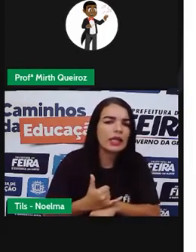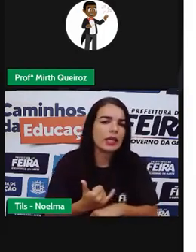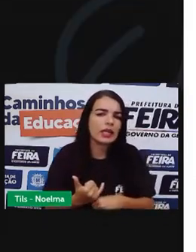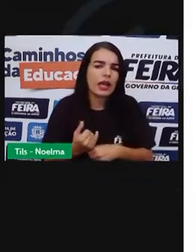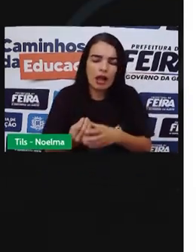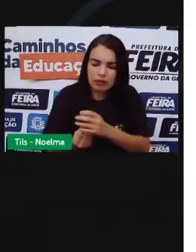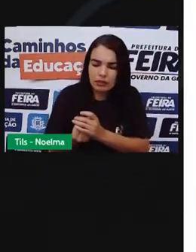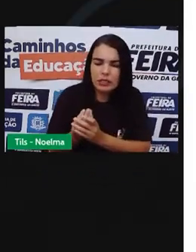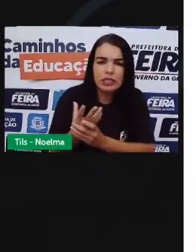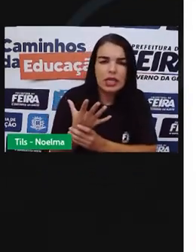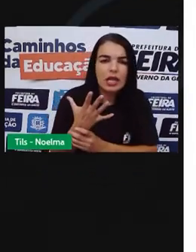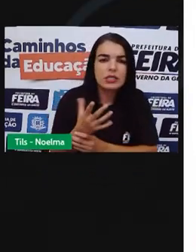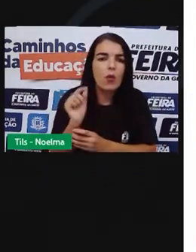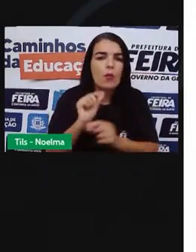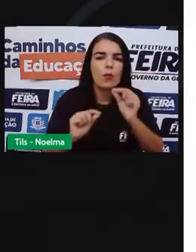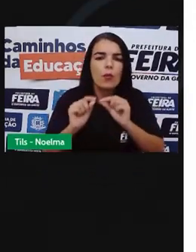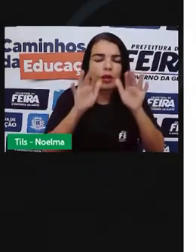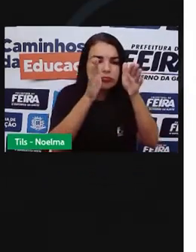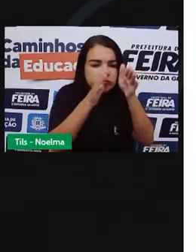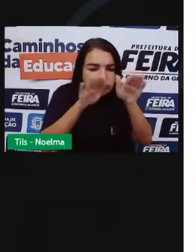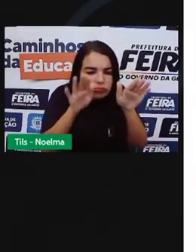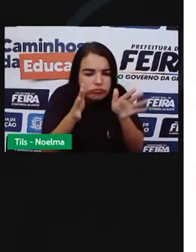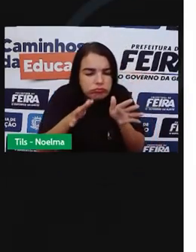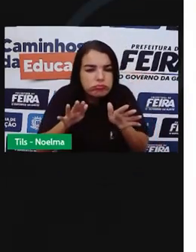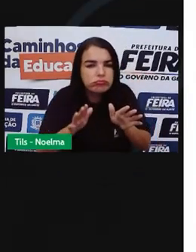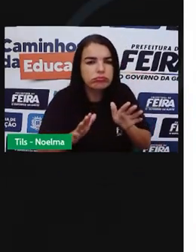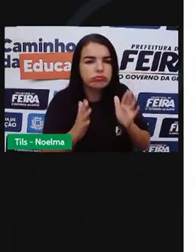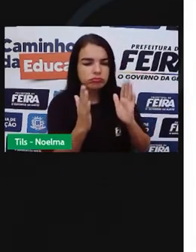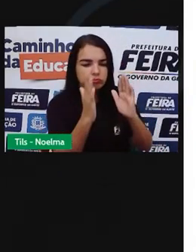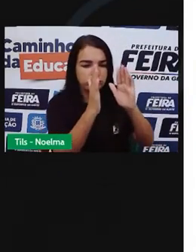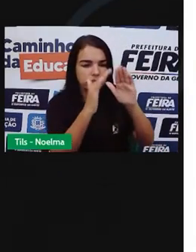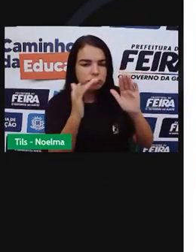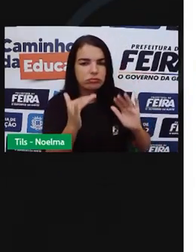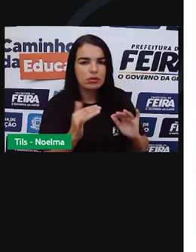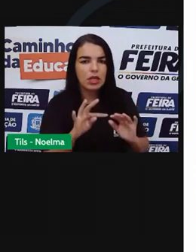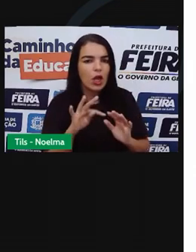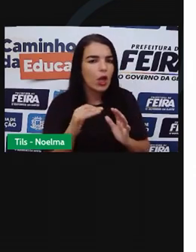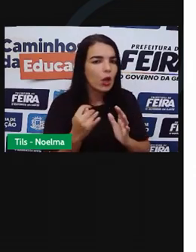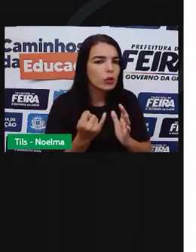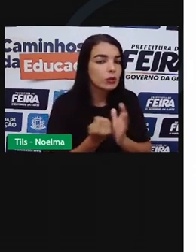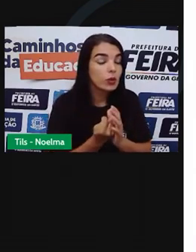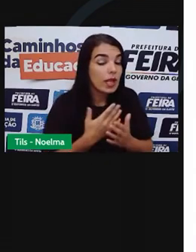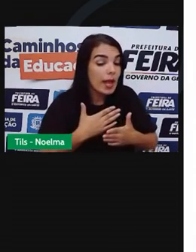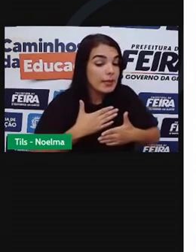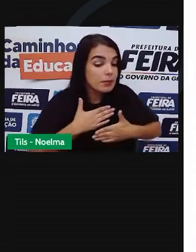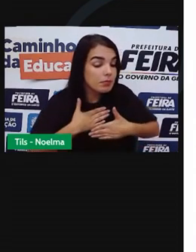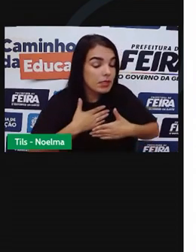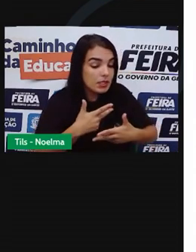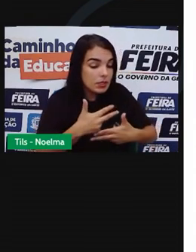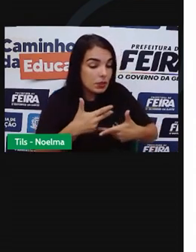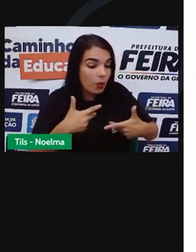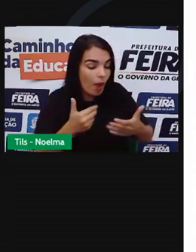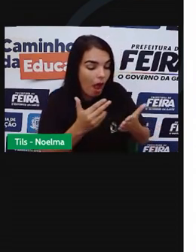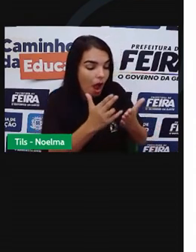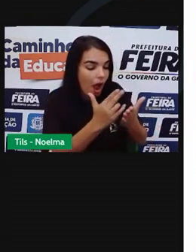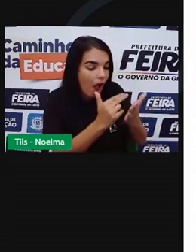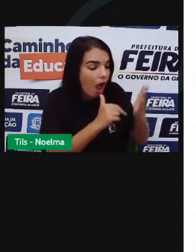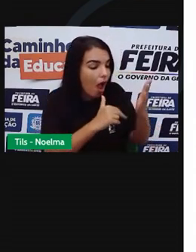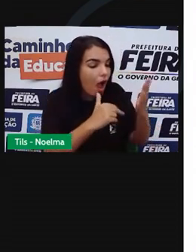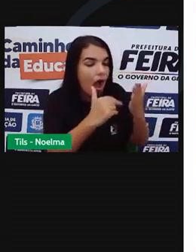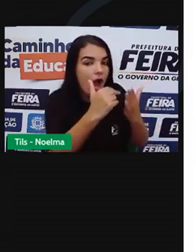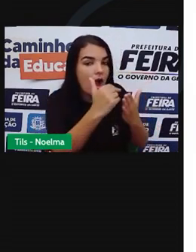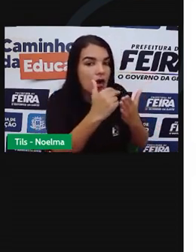criação De escultura De instrumentos musicais Todas as minhas obras Elas vêm por